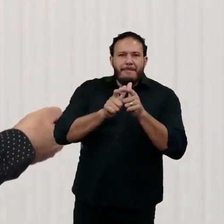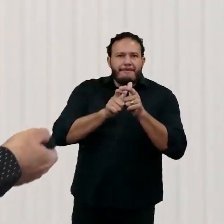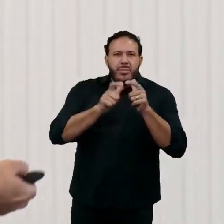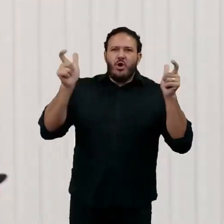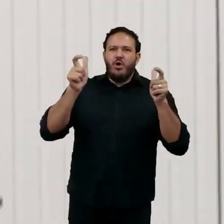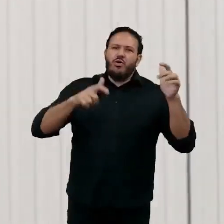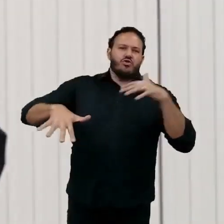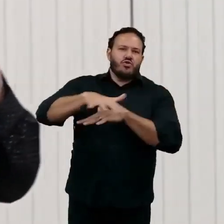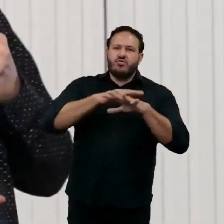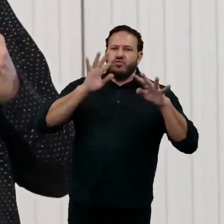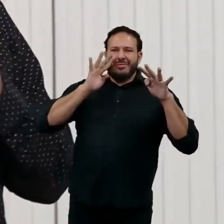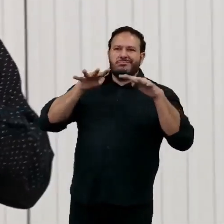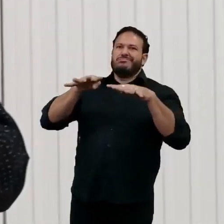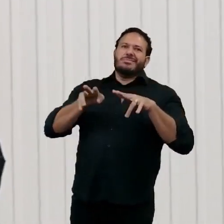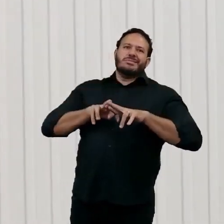de todo mundo.